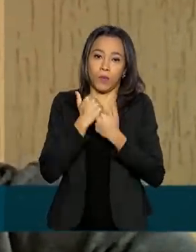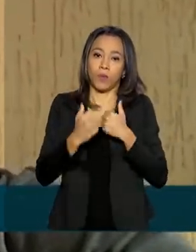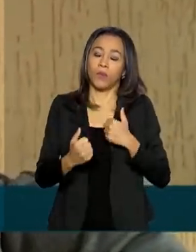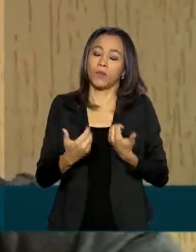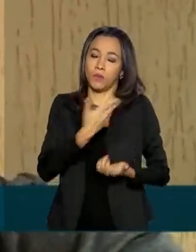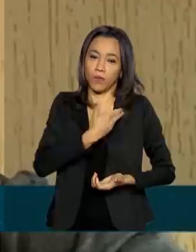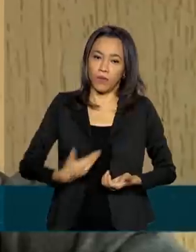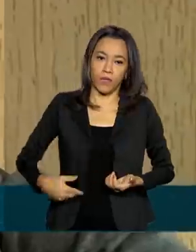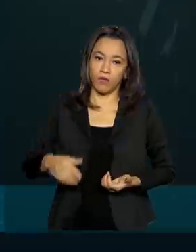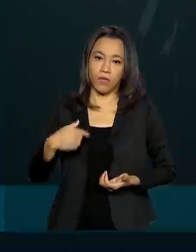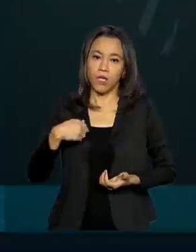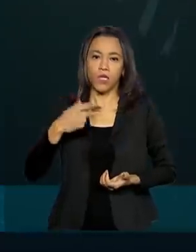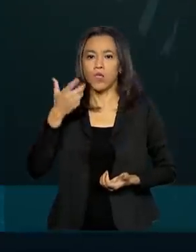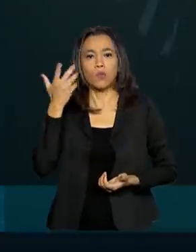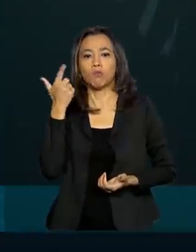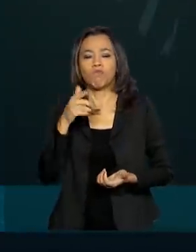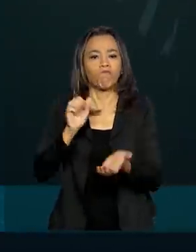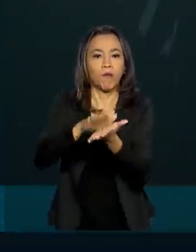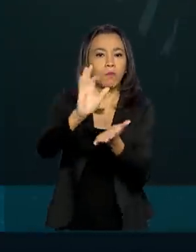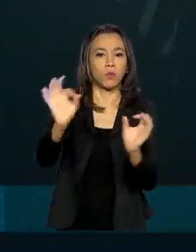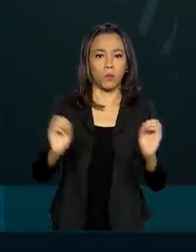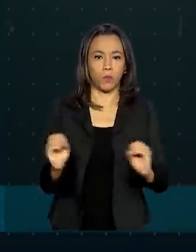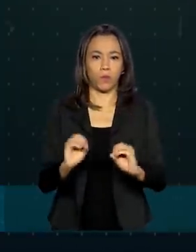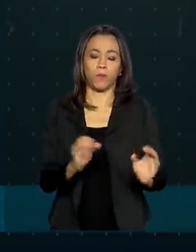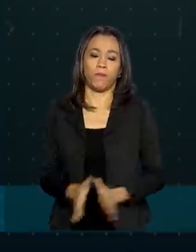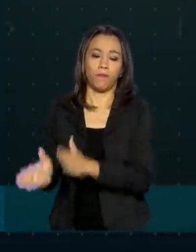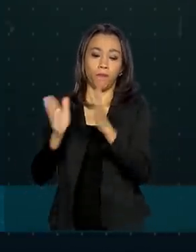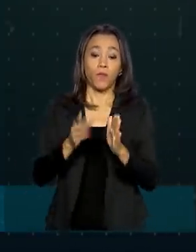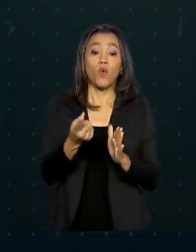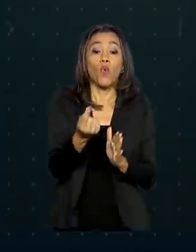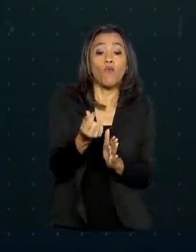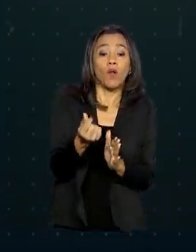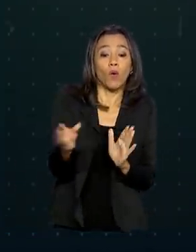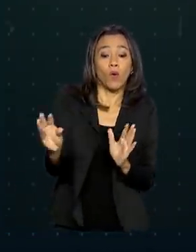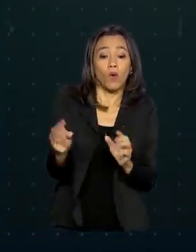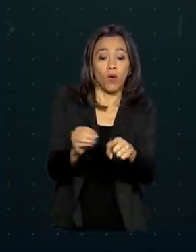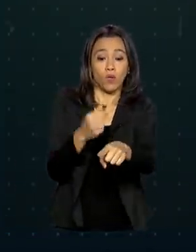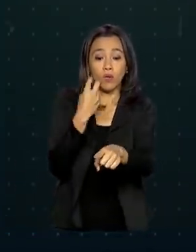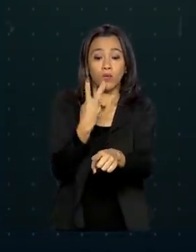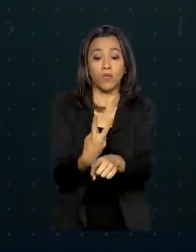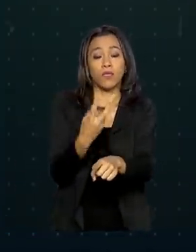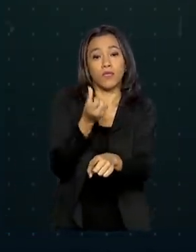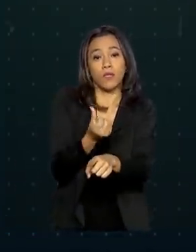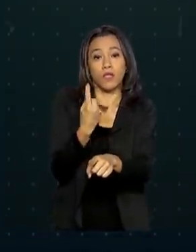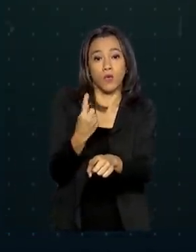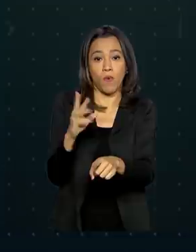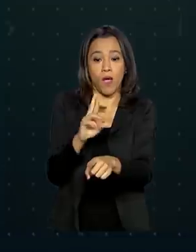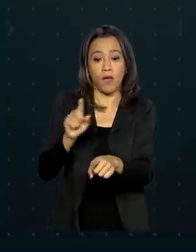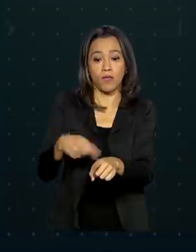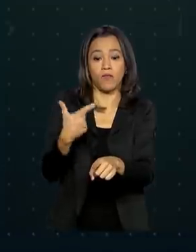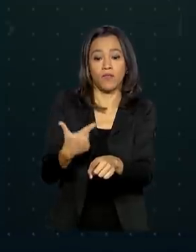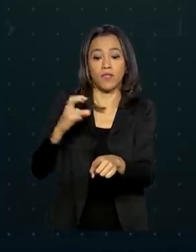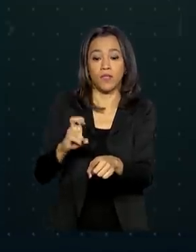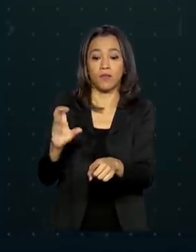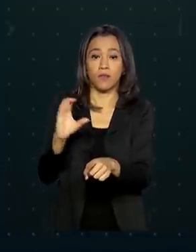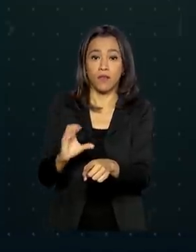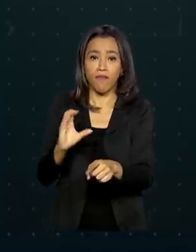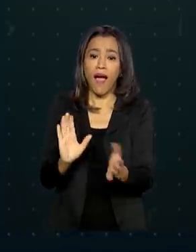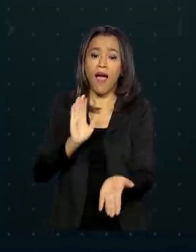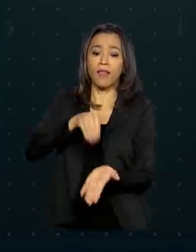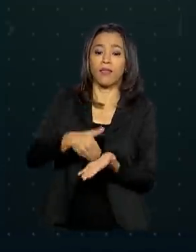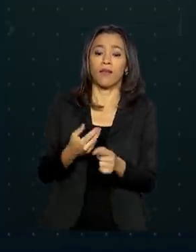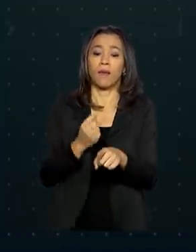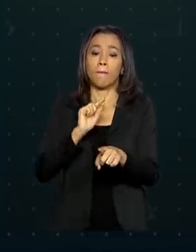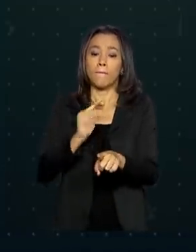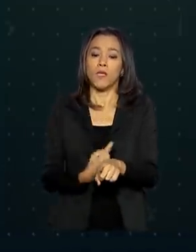demitir parte dos funcionários. O valor a ser pago vai de R$ 261,25 até R$